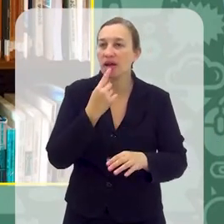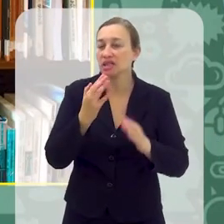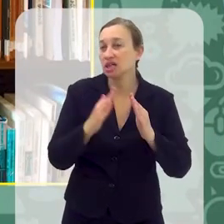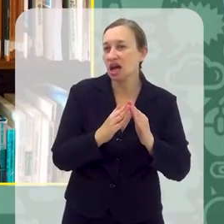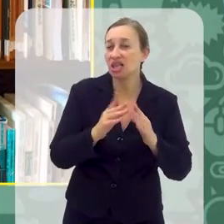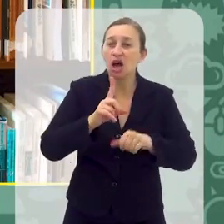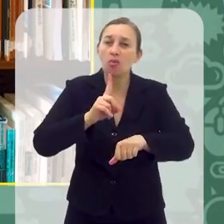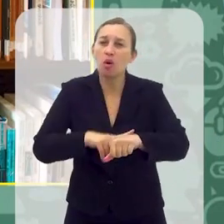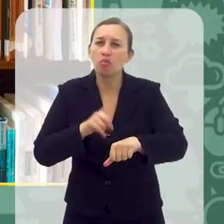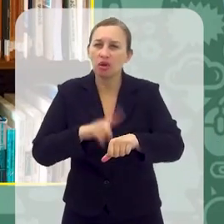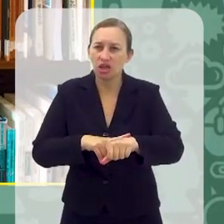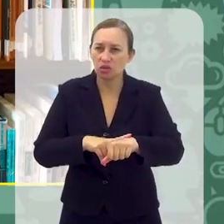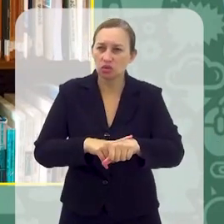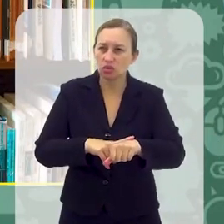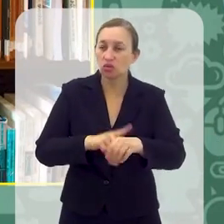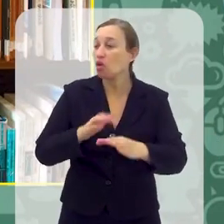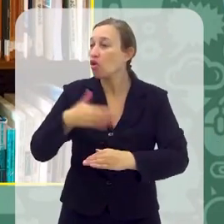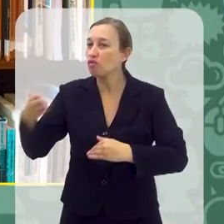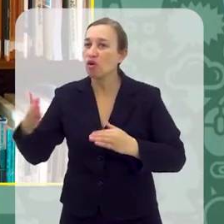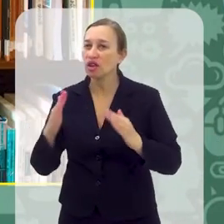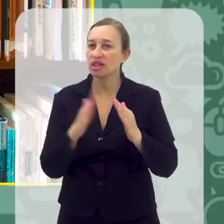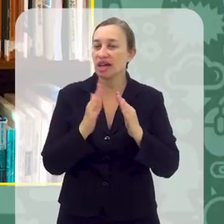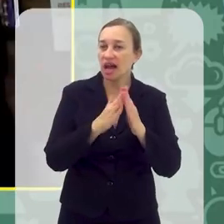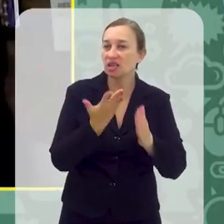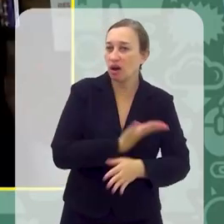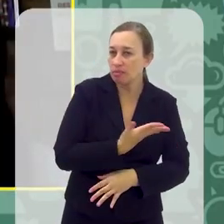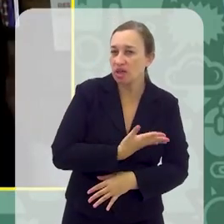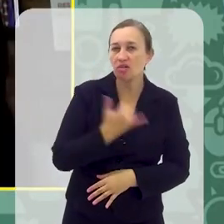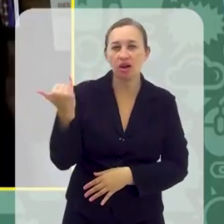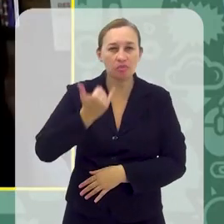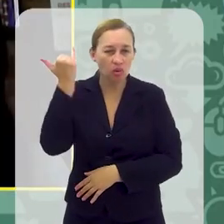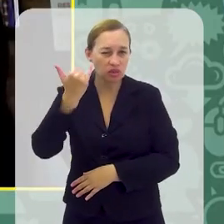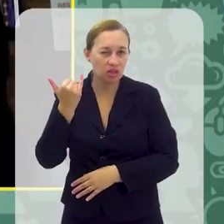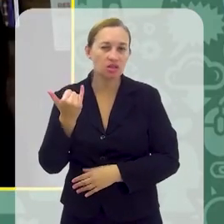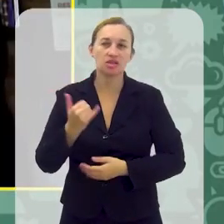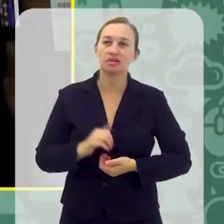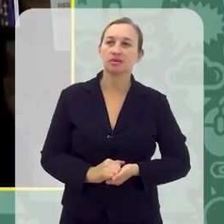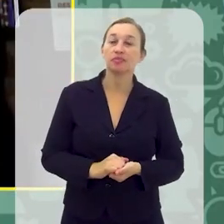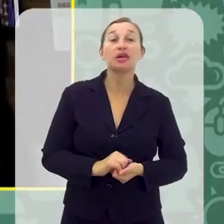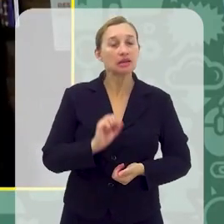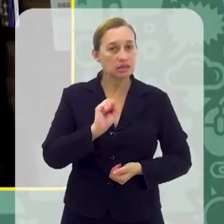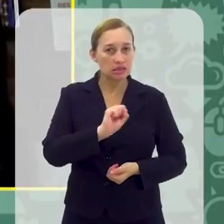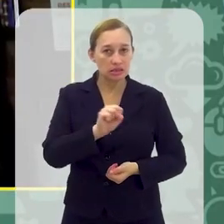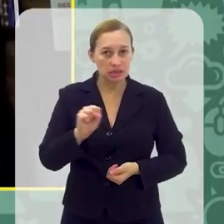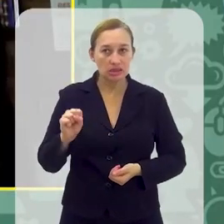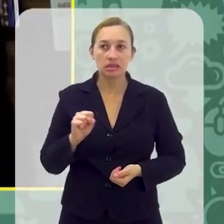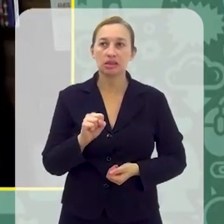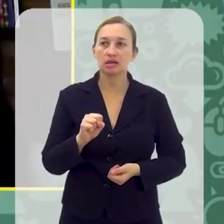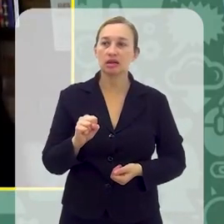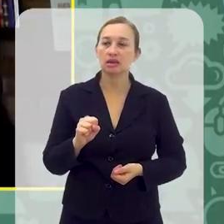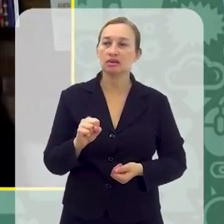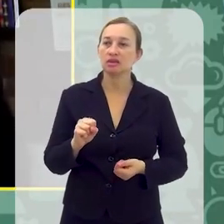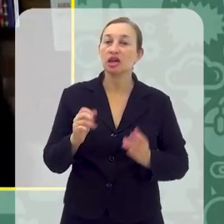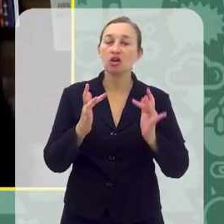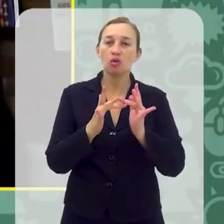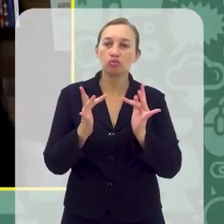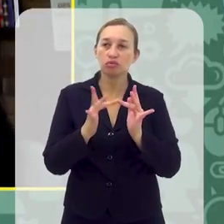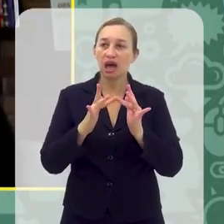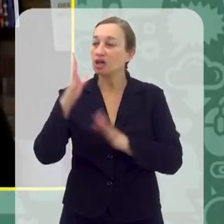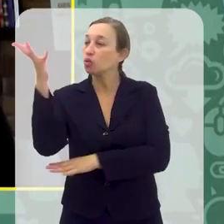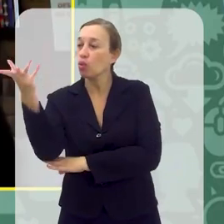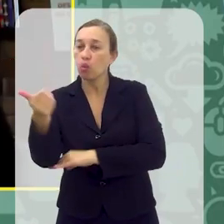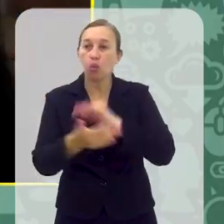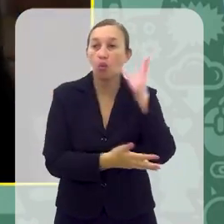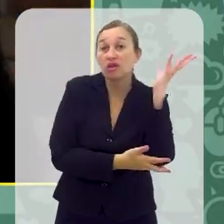de casa, enfim, momentos ao ar livre, em família, com os amigos, a importância disso. Sim, porque vai estar socializando, vai estar em